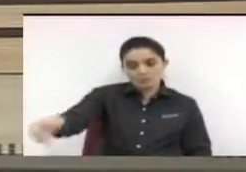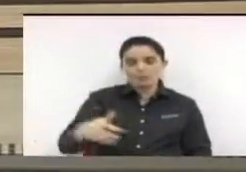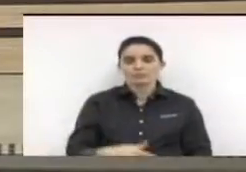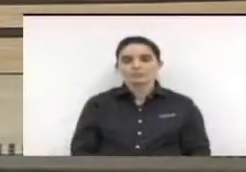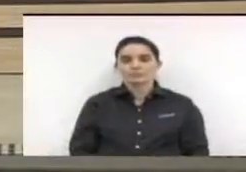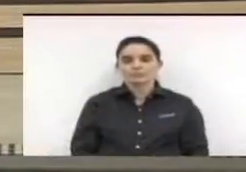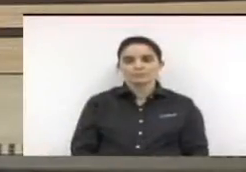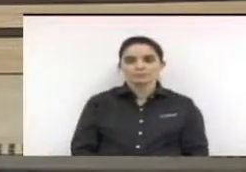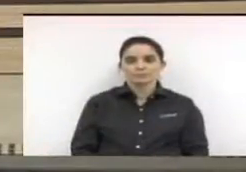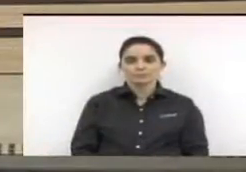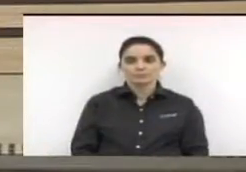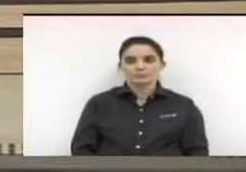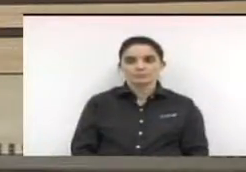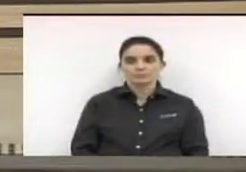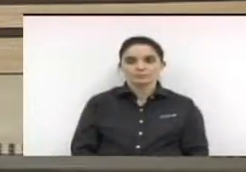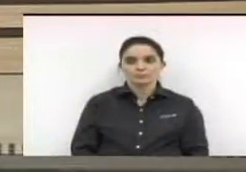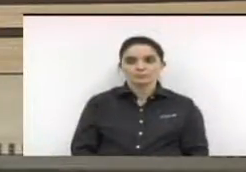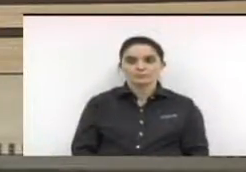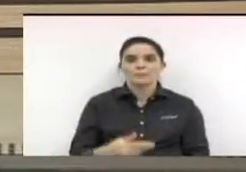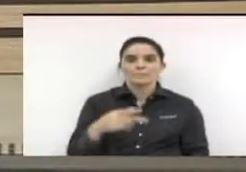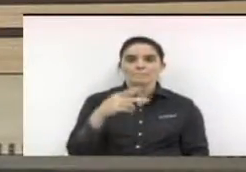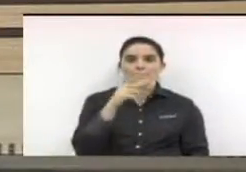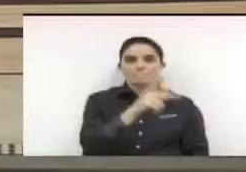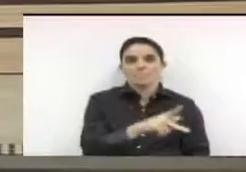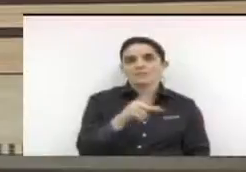pois o presidente não vota.